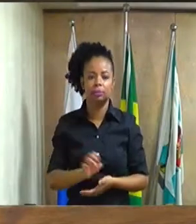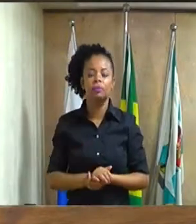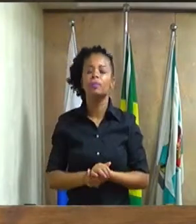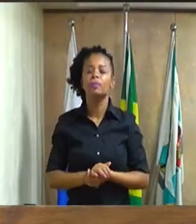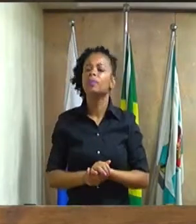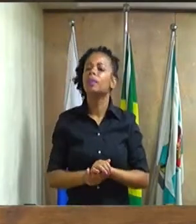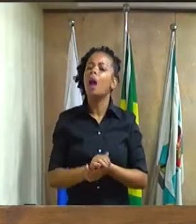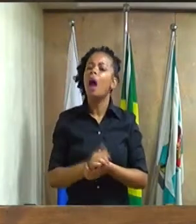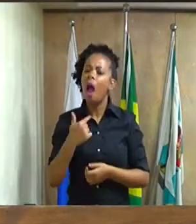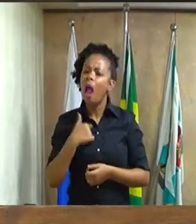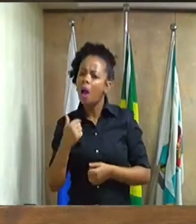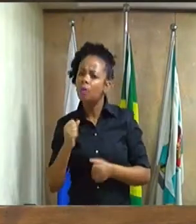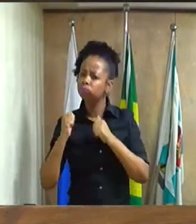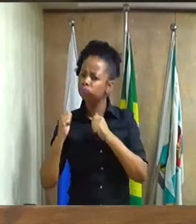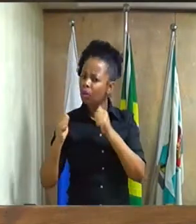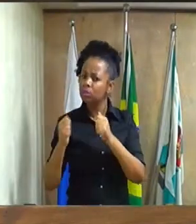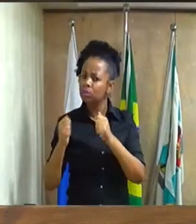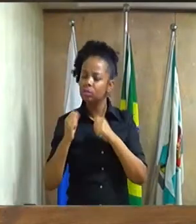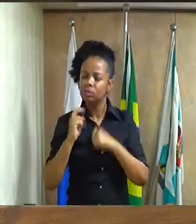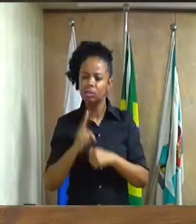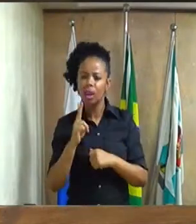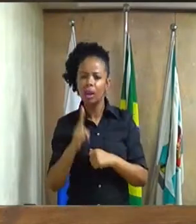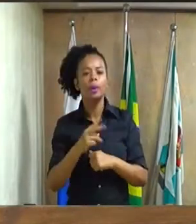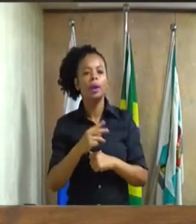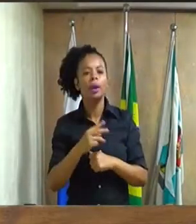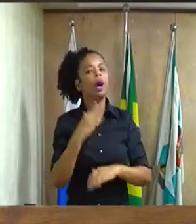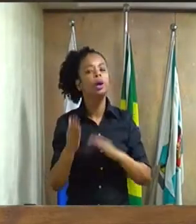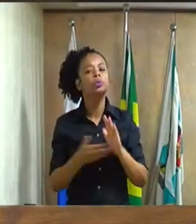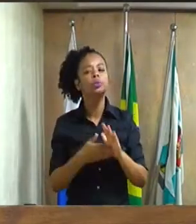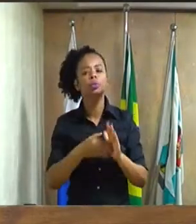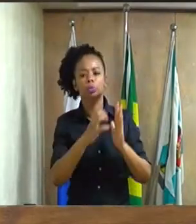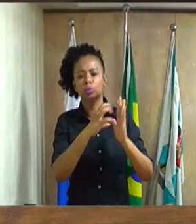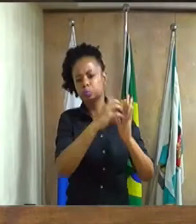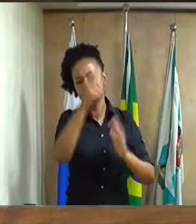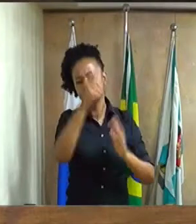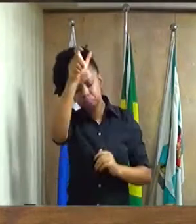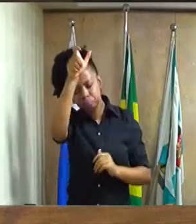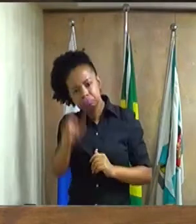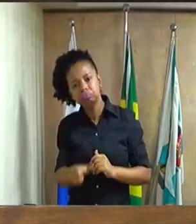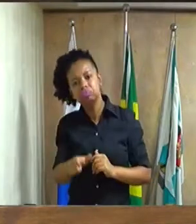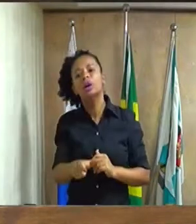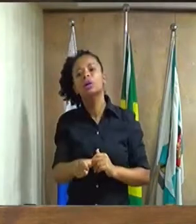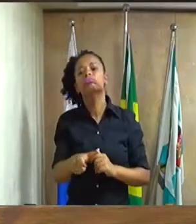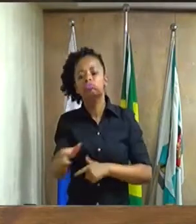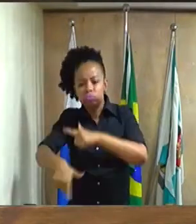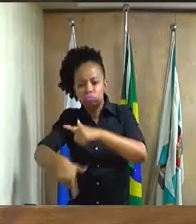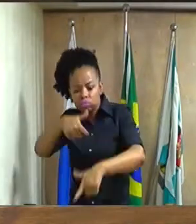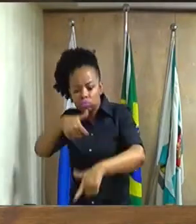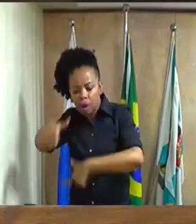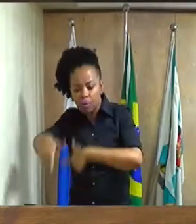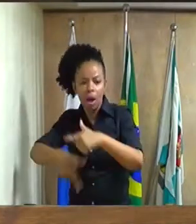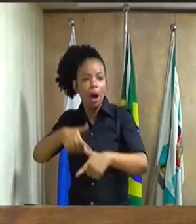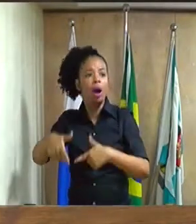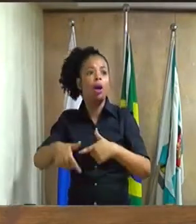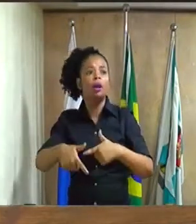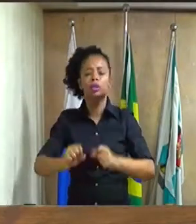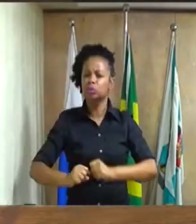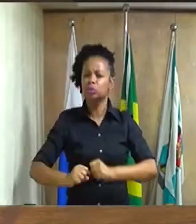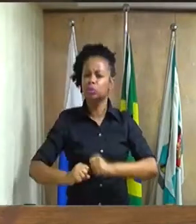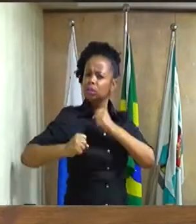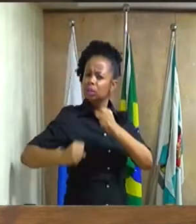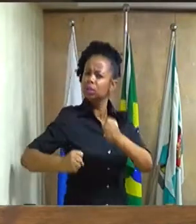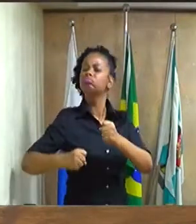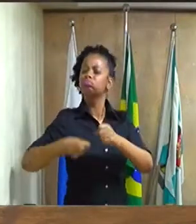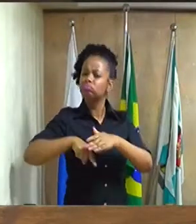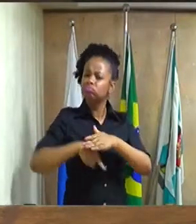muito que os servidores, os funcionários cooperativados tenham seu pagamento em dia. O prefeito vem lutando muito, estive conversando com ele